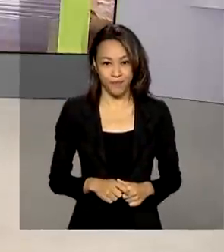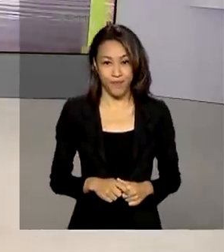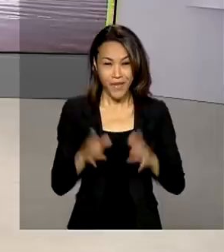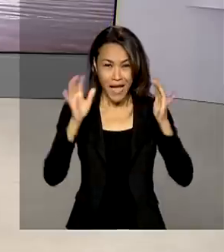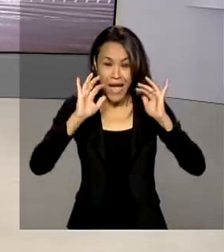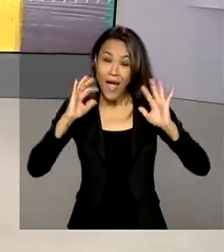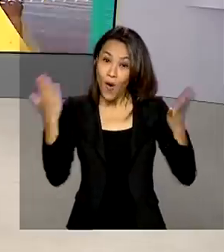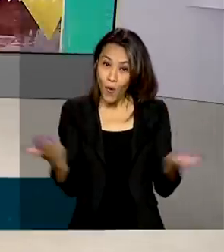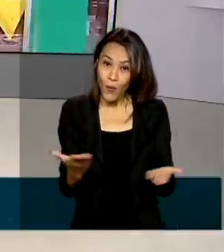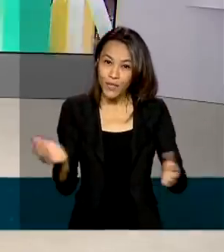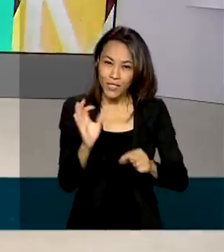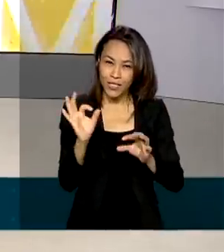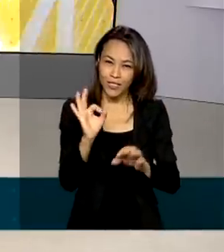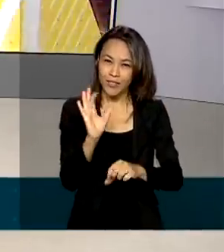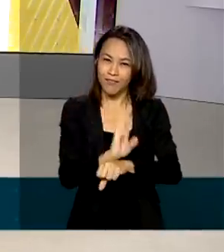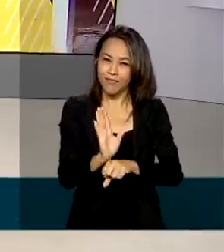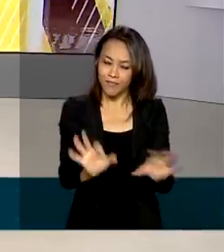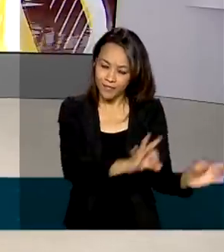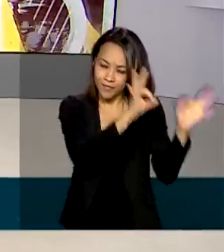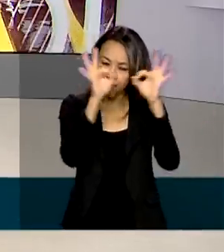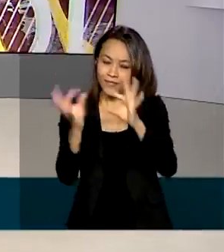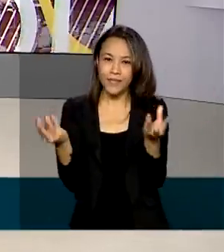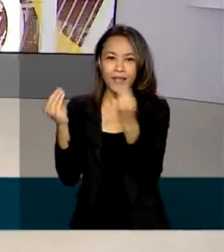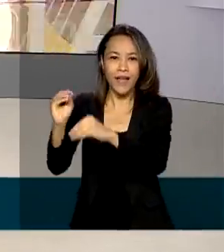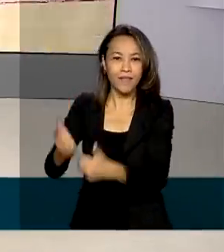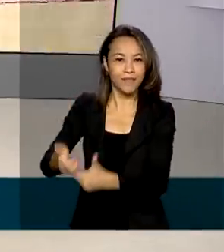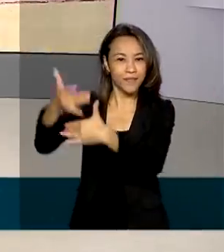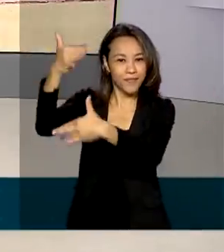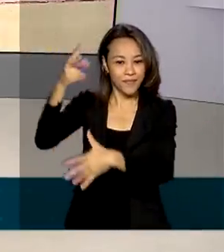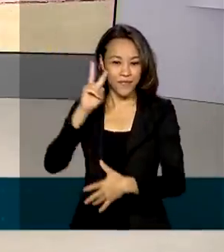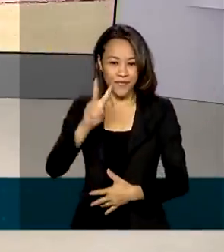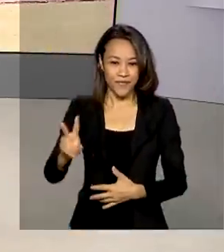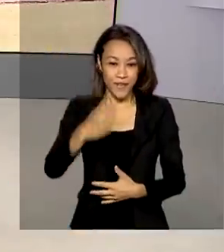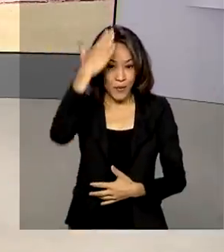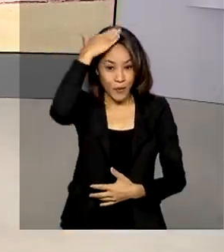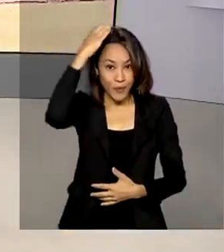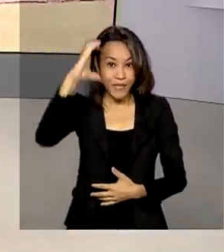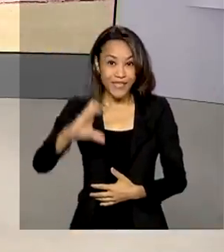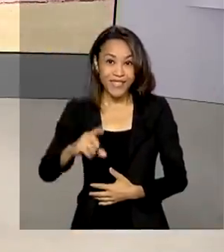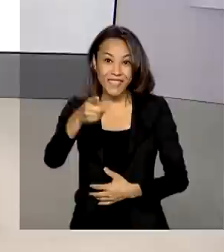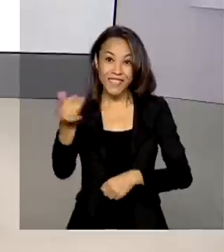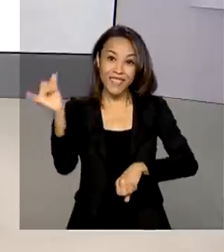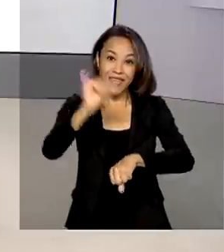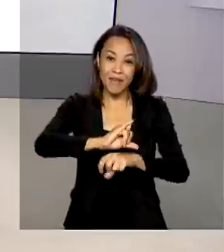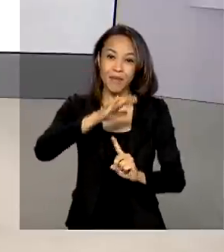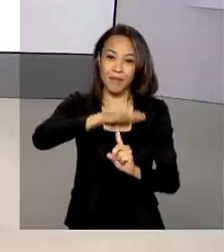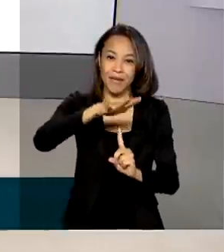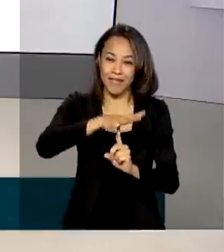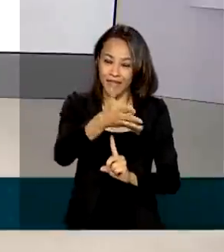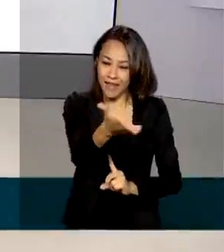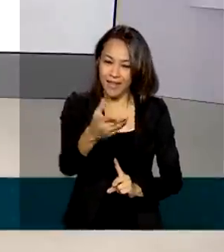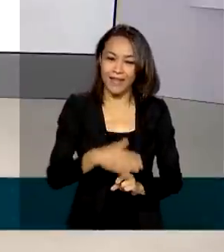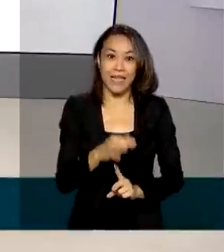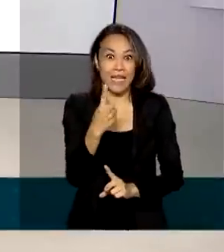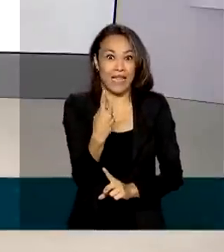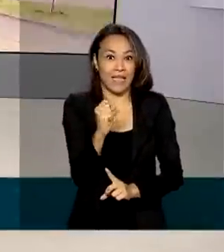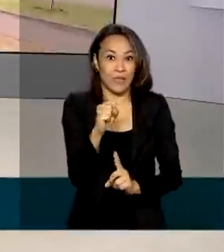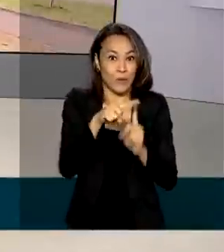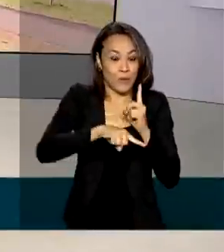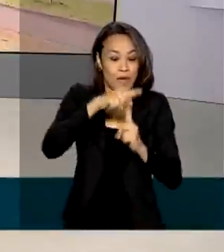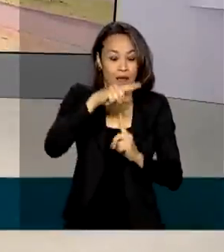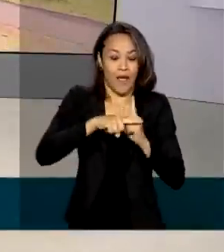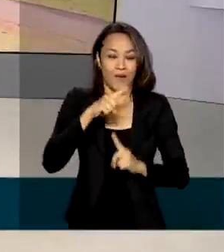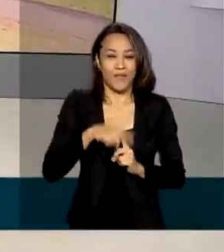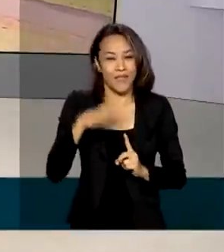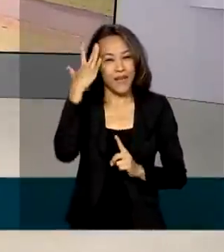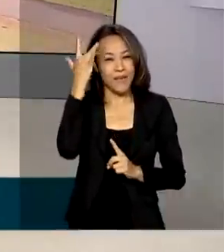reportagens de hoje também estão nas nossas redes sociais. Fique com imagens de Curitiba, capital do estado do Paraná. Faz 18 graus por lá agora. A gente